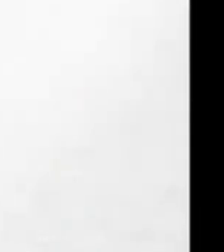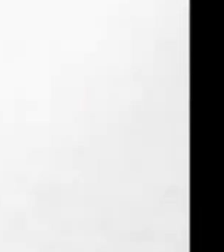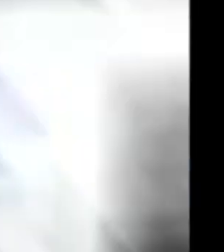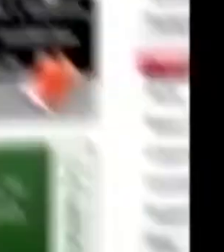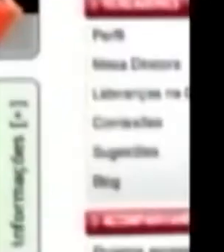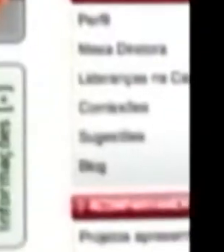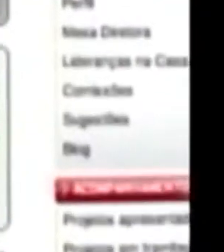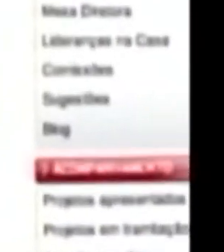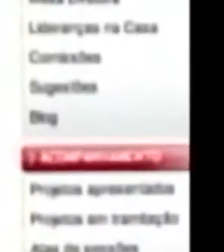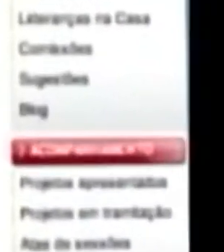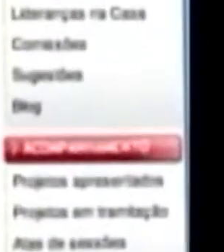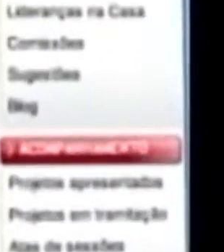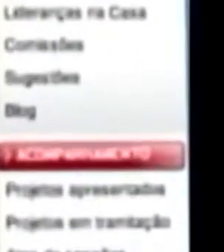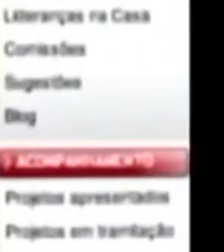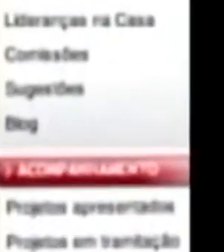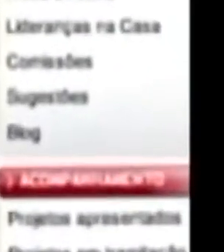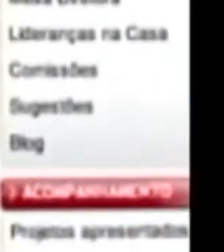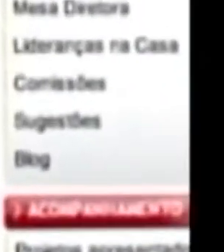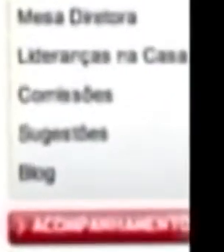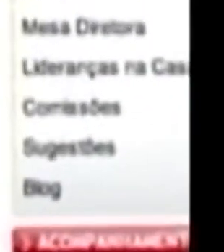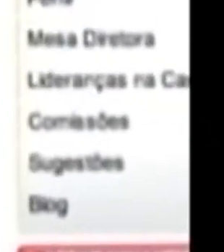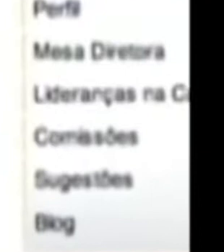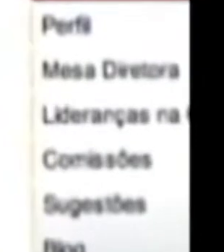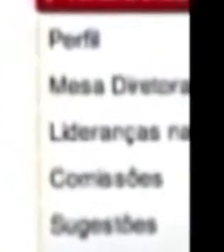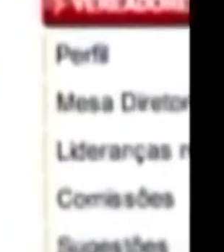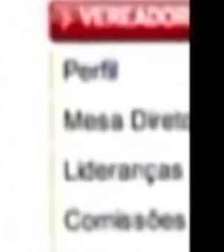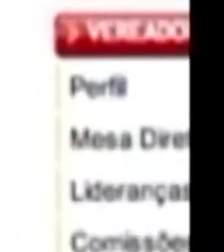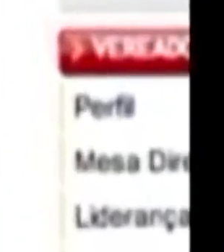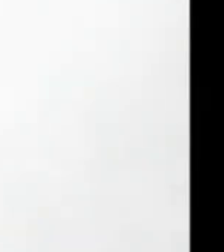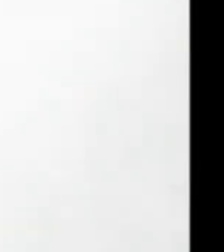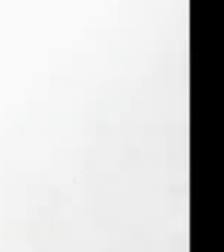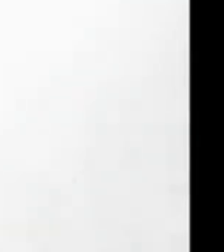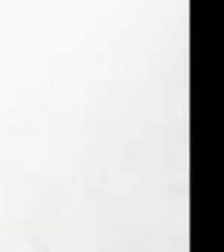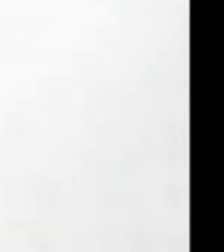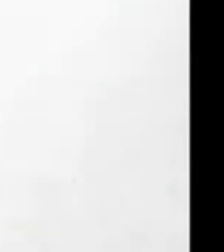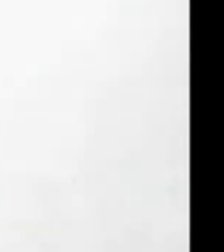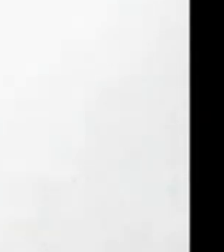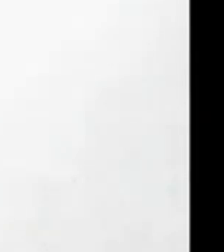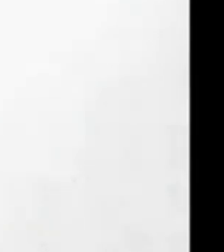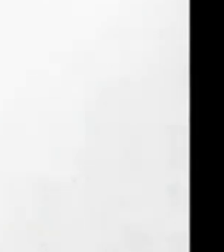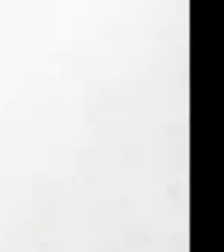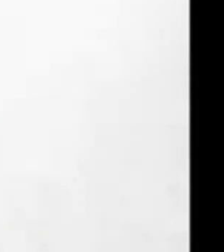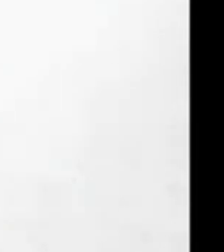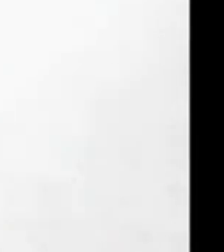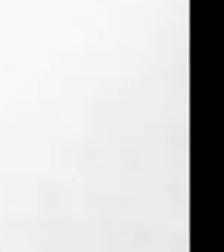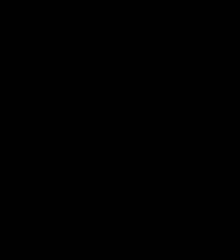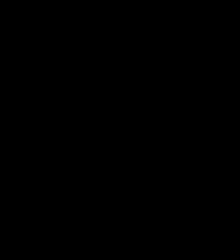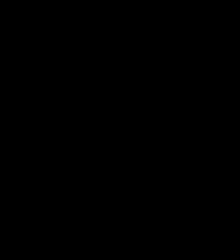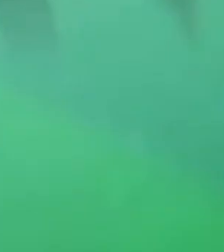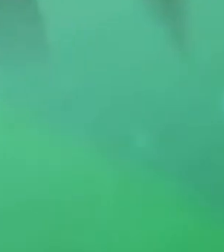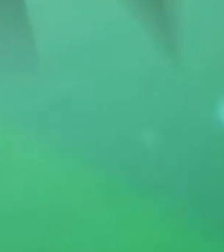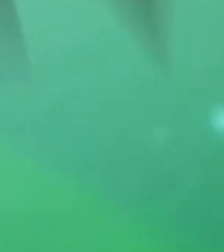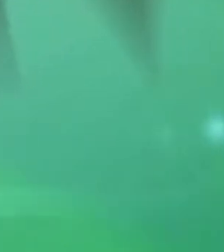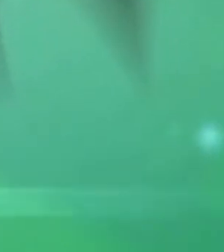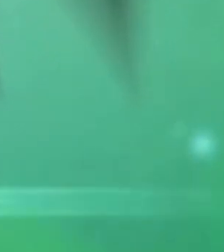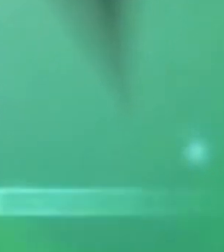municipais e os projetos que estão em tramitação na Câmara. Transparência é cidadania. E a gente leva isso a sério.